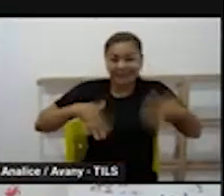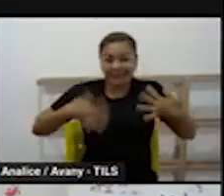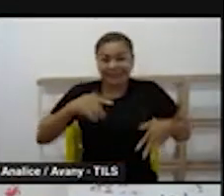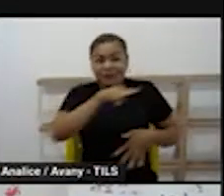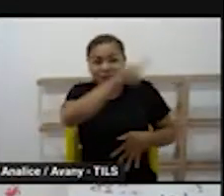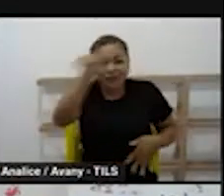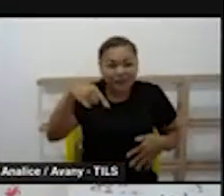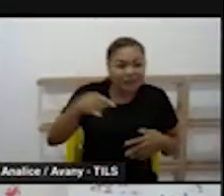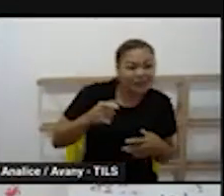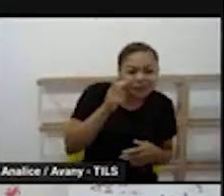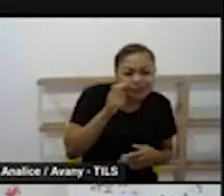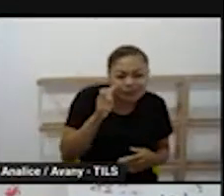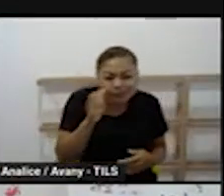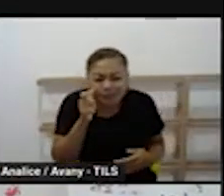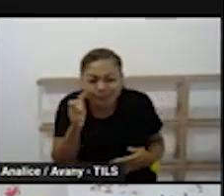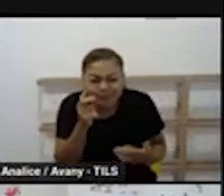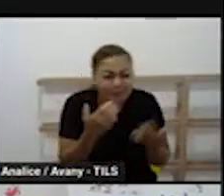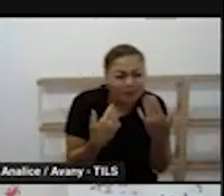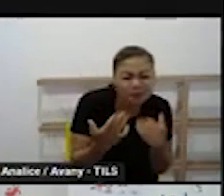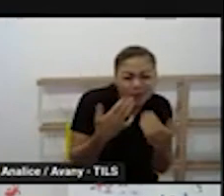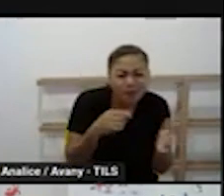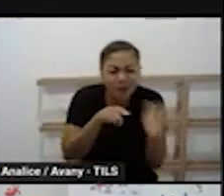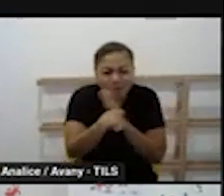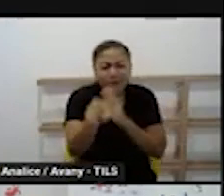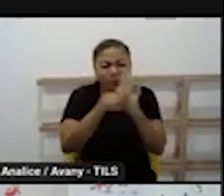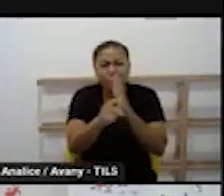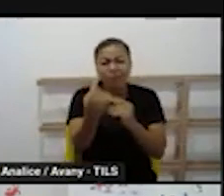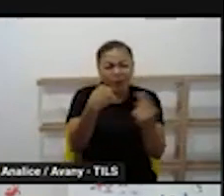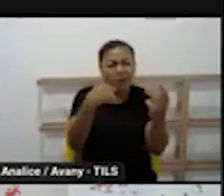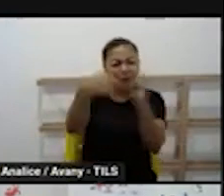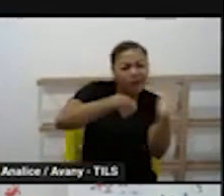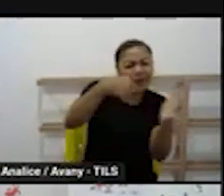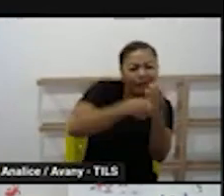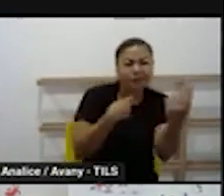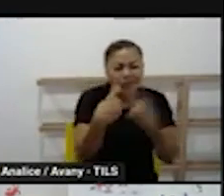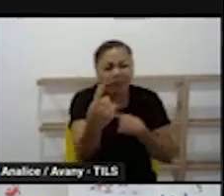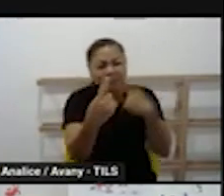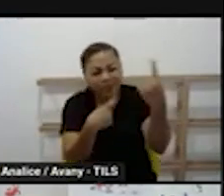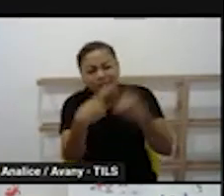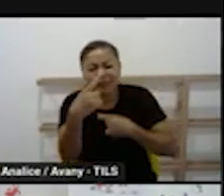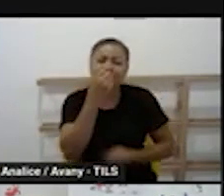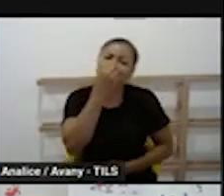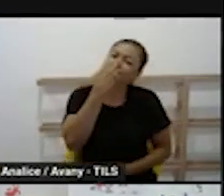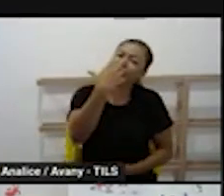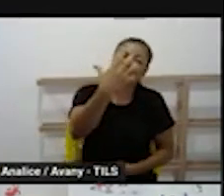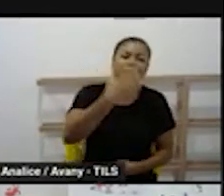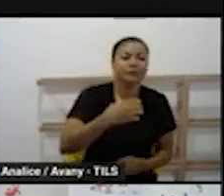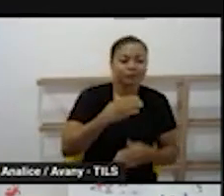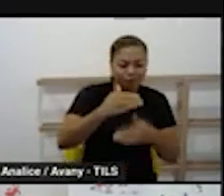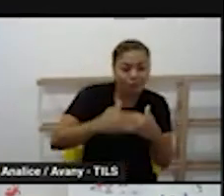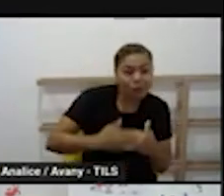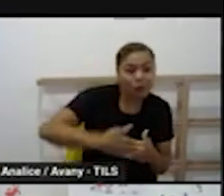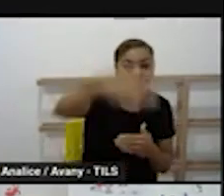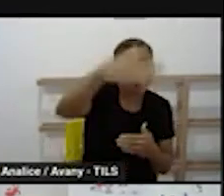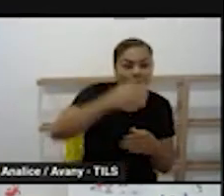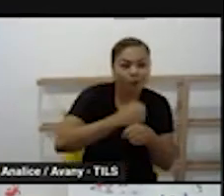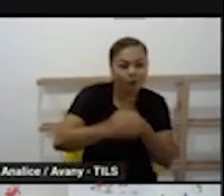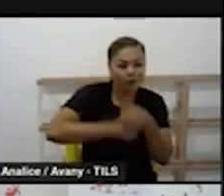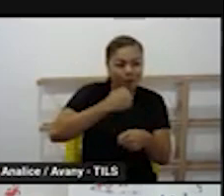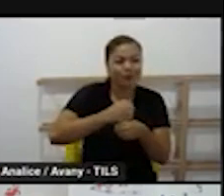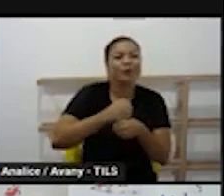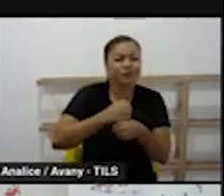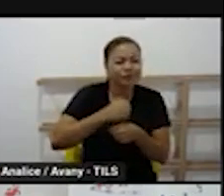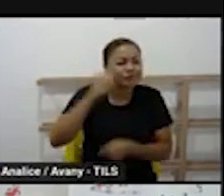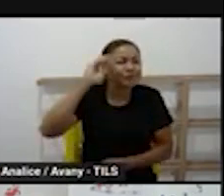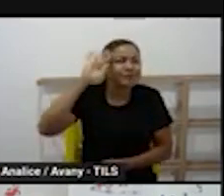participação de vocês, a devolutiva de vocês. É tão importante a gente começar esse ano letivo fazendo essa